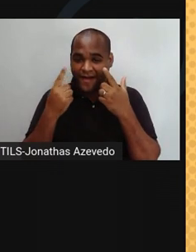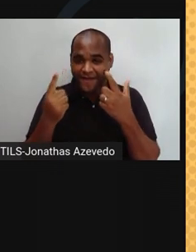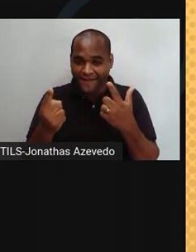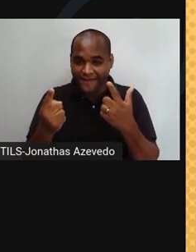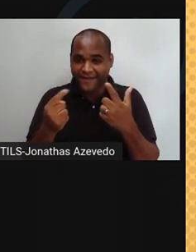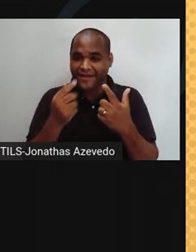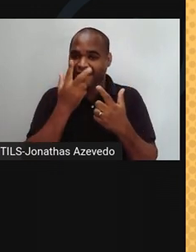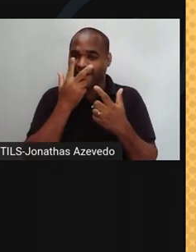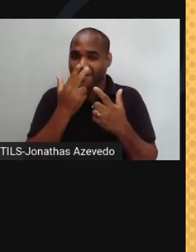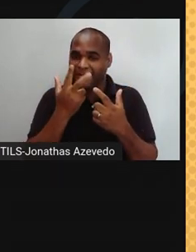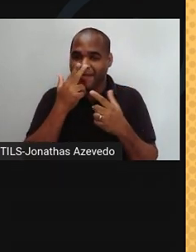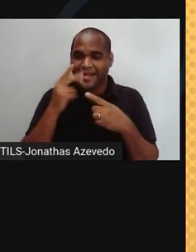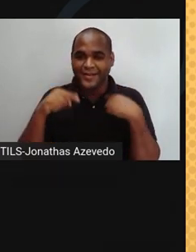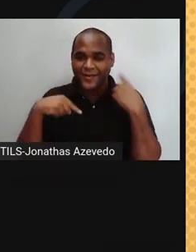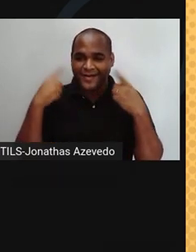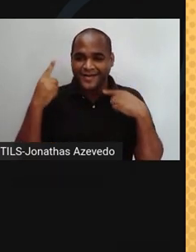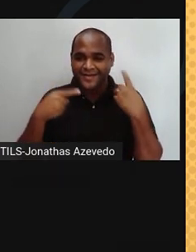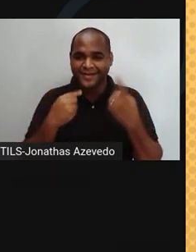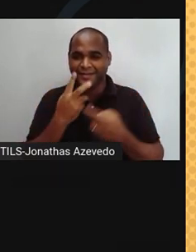parecem um pouco loucas!